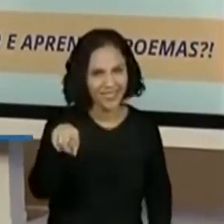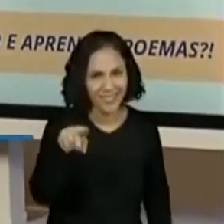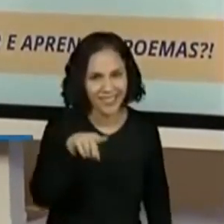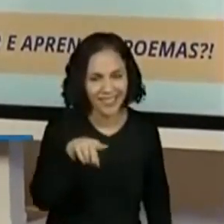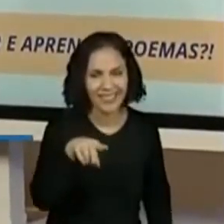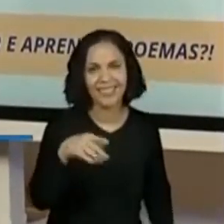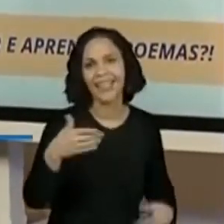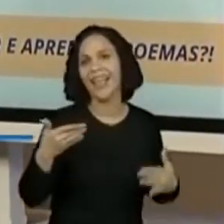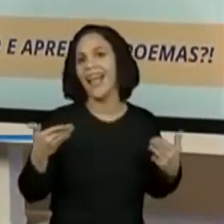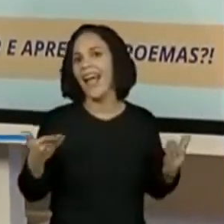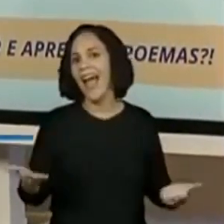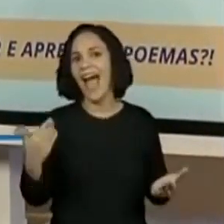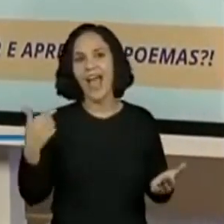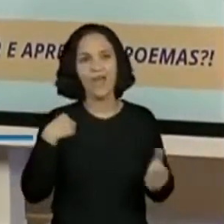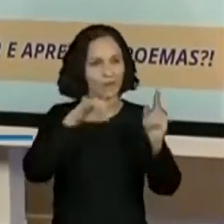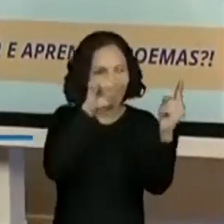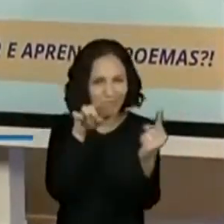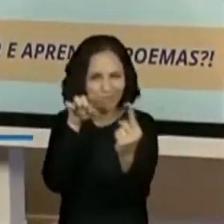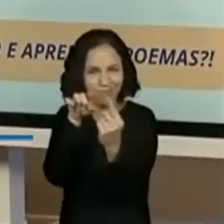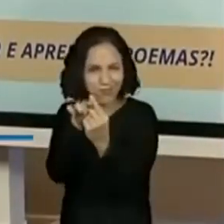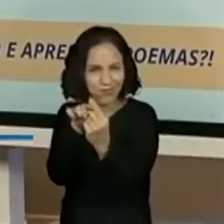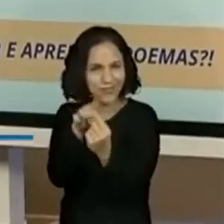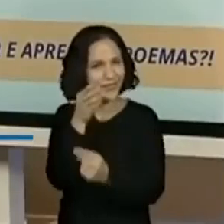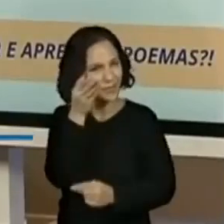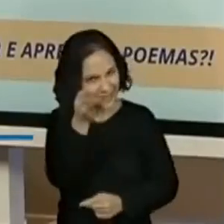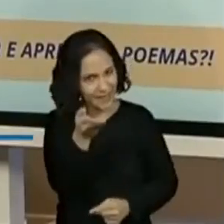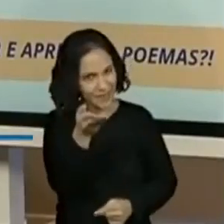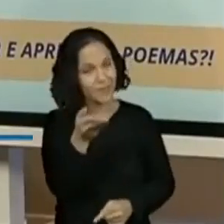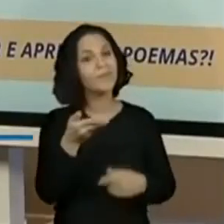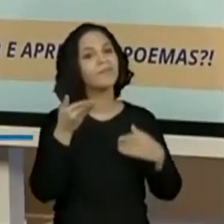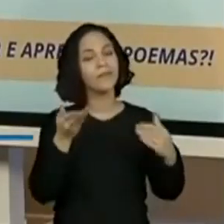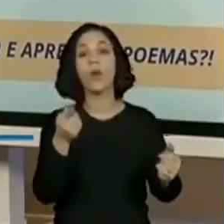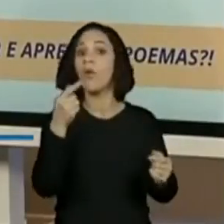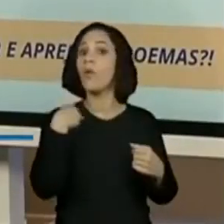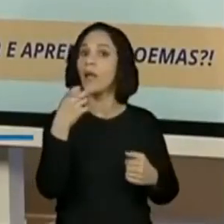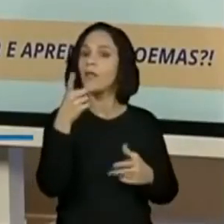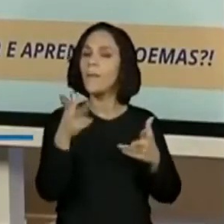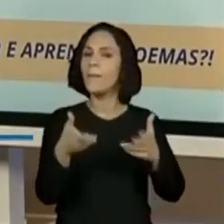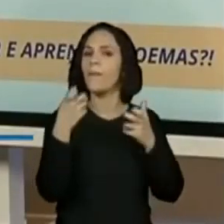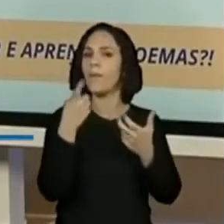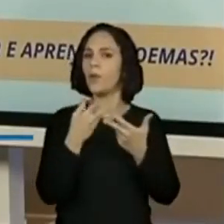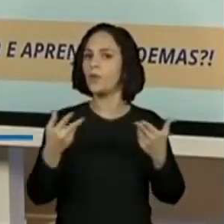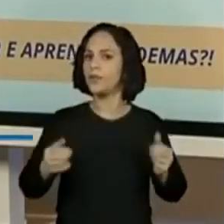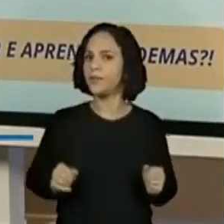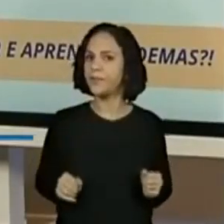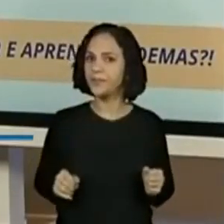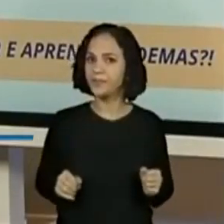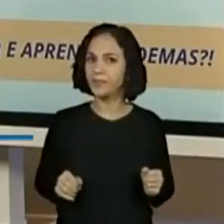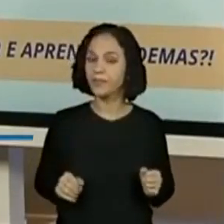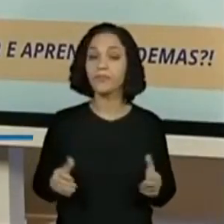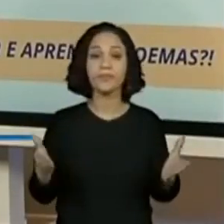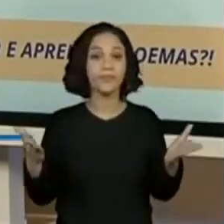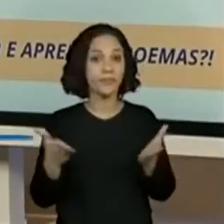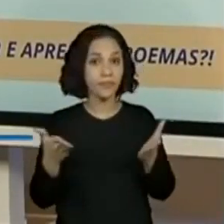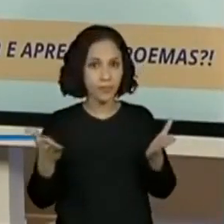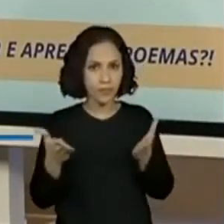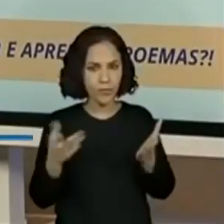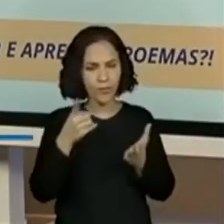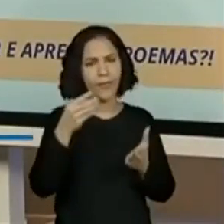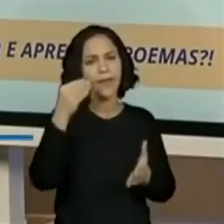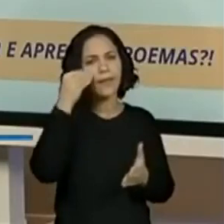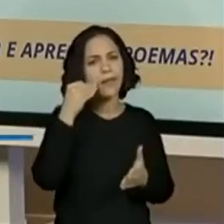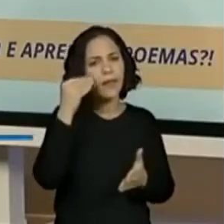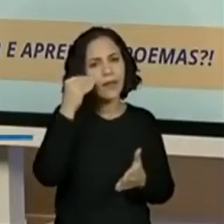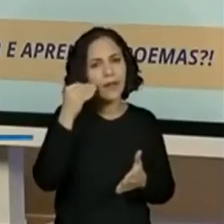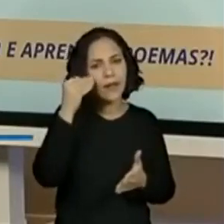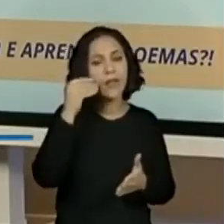o nosso alvo tudo, eu quero que vocês observem uma coisa. Agora eu quero que vocês deem uma olhada